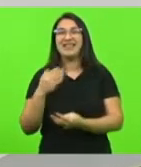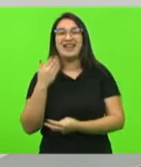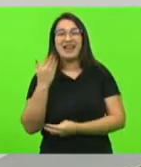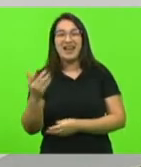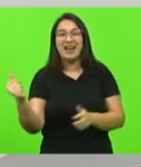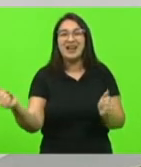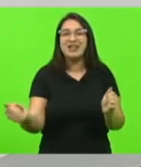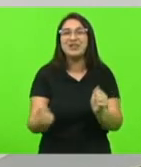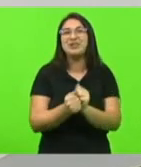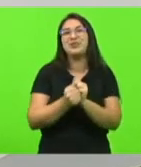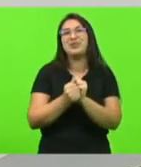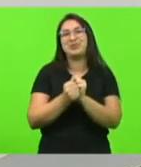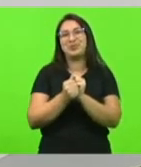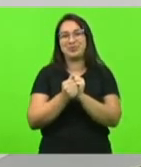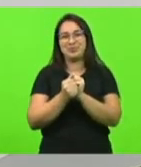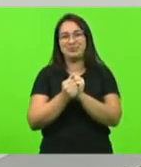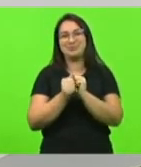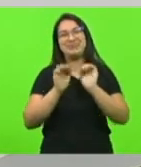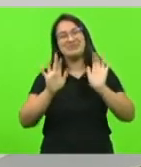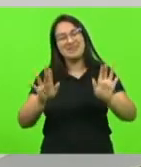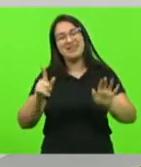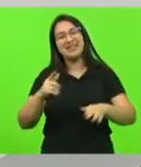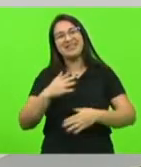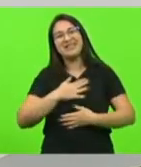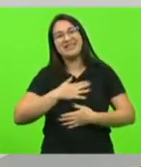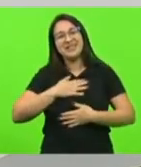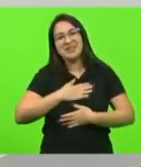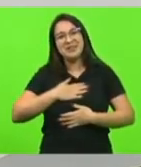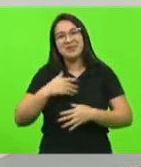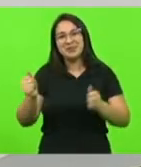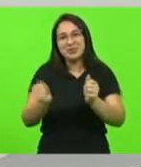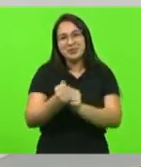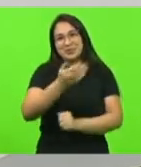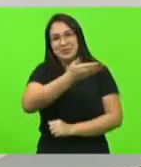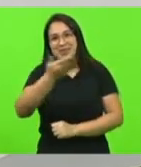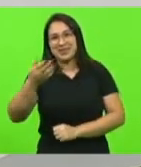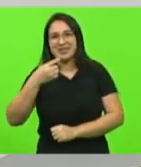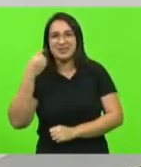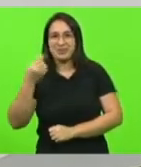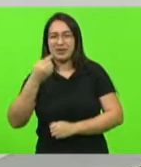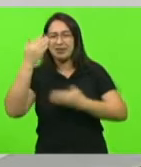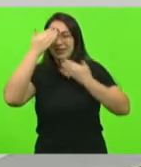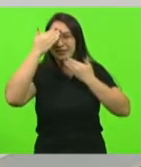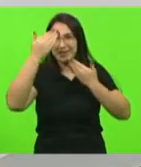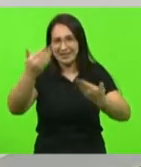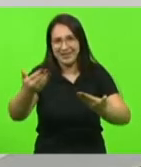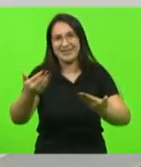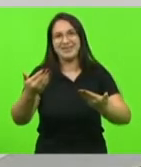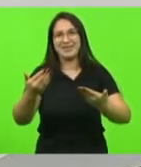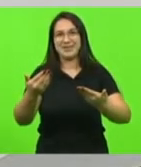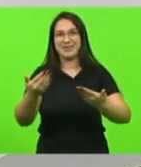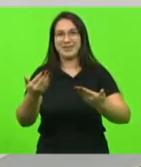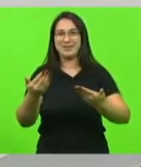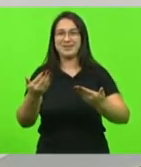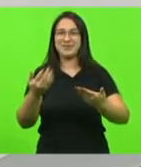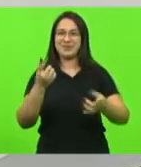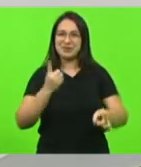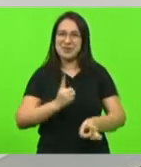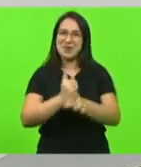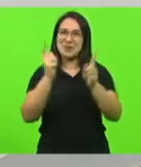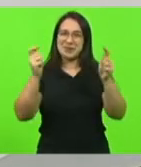junto conosco mas queria dizer que é um prazer ter vocês também todos juntos também agradeço de coração esse encontro